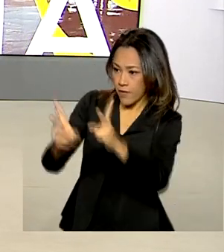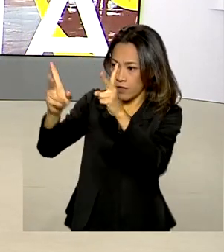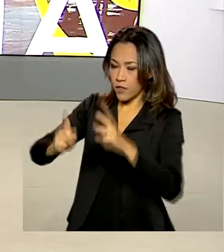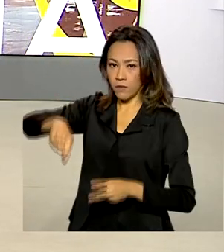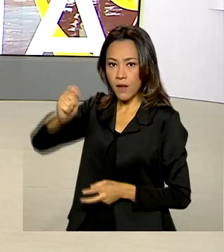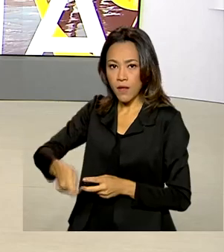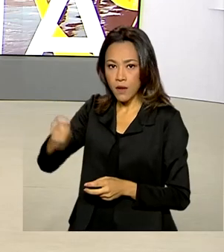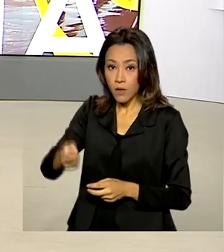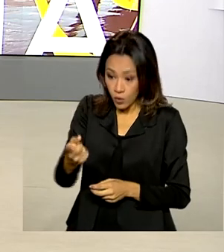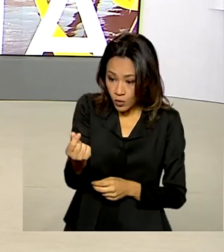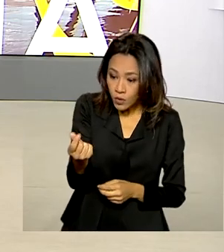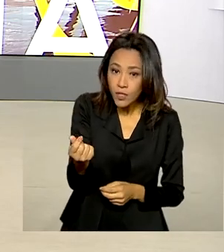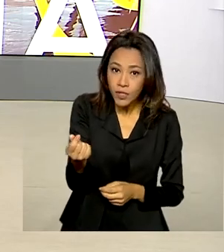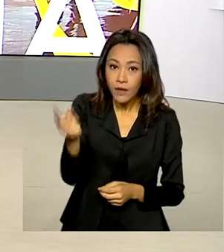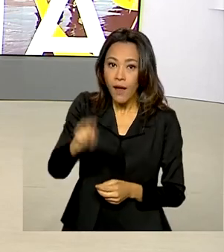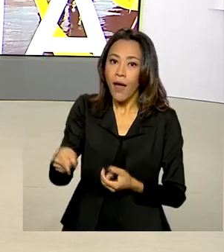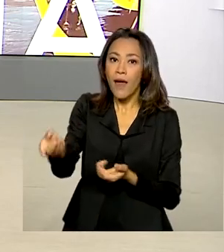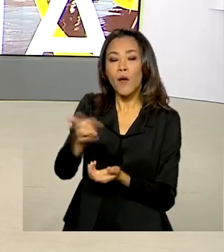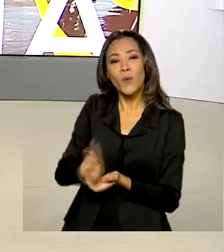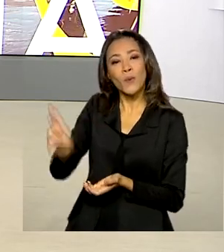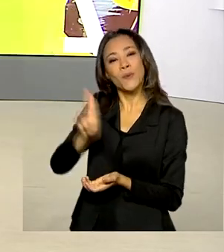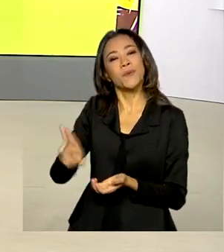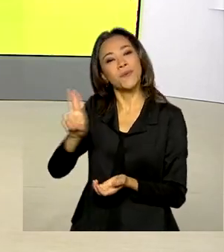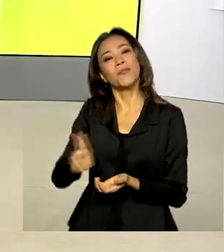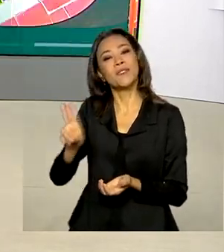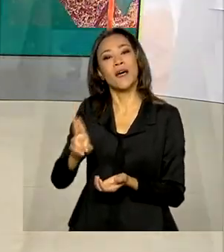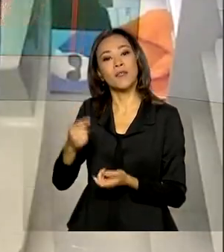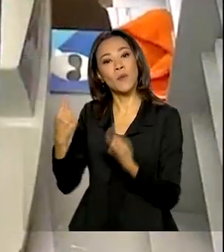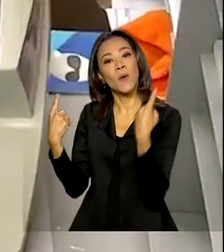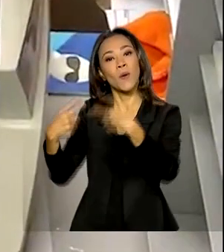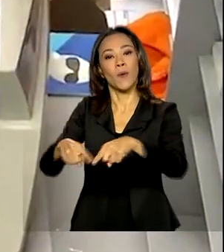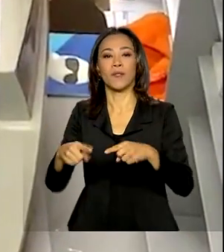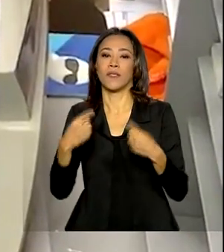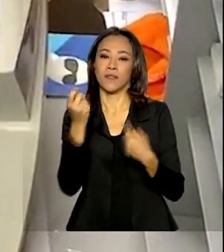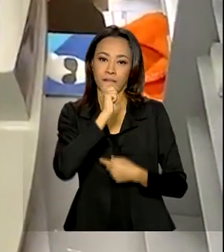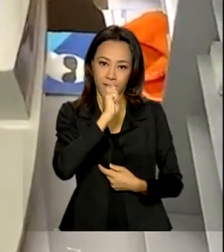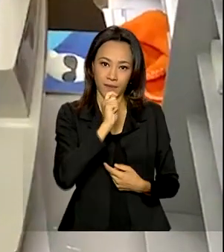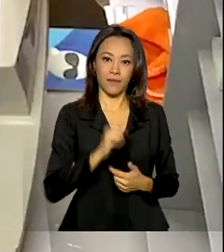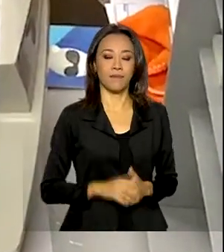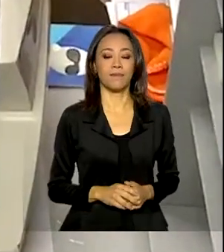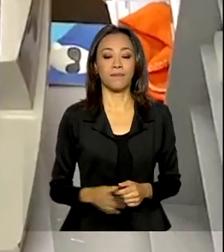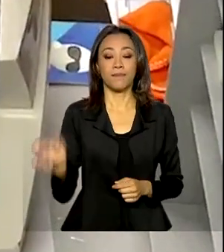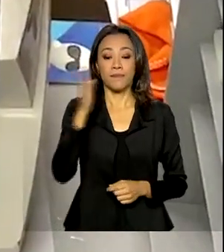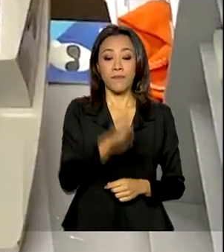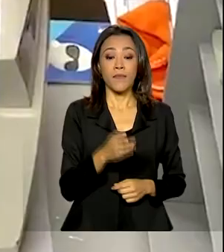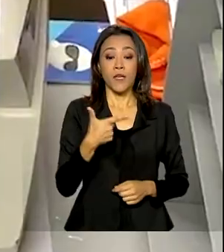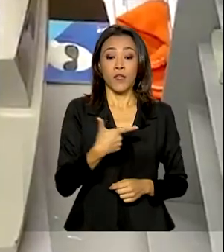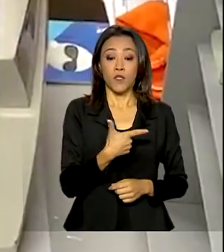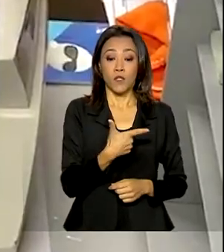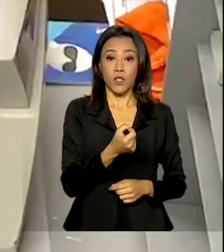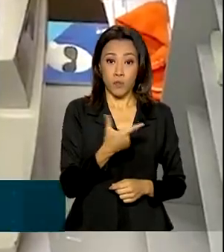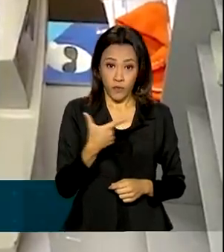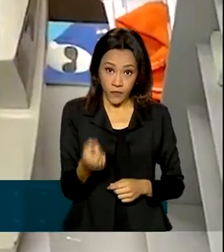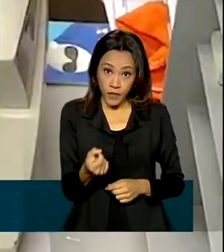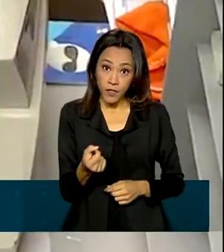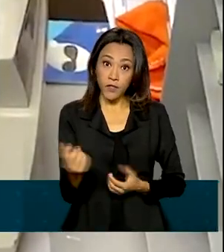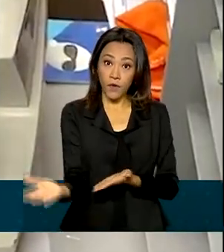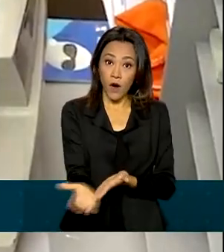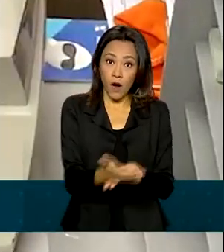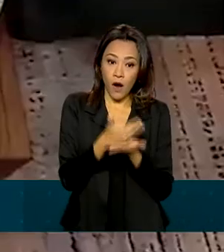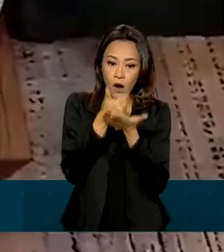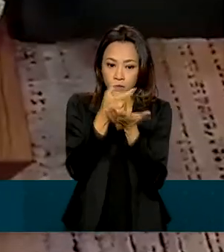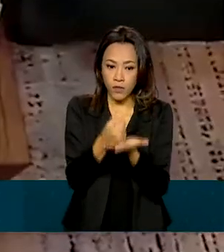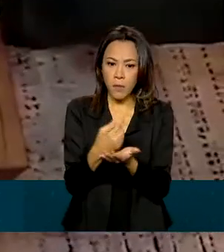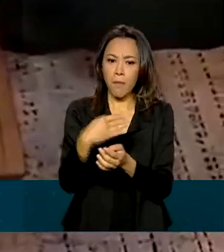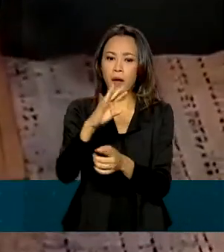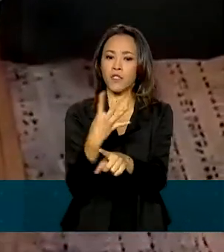dinheiro é investido em prevenção e combate às drogas. Em 2020, foram arrecadados mais de 40 milhões